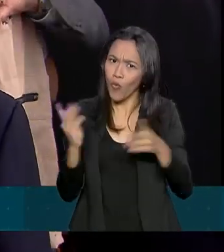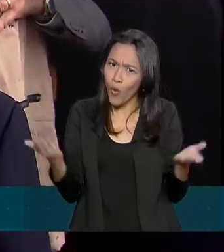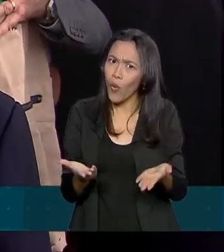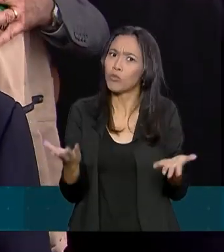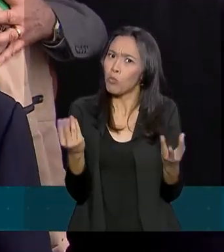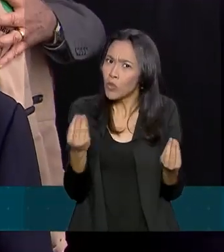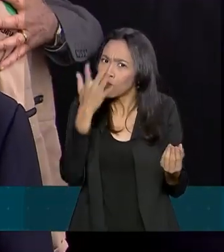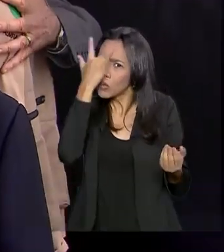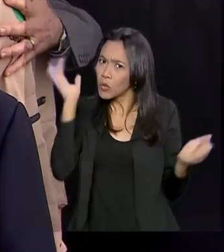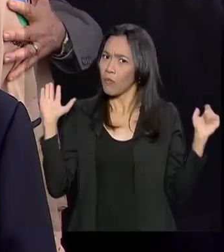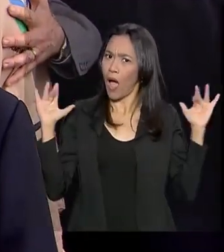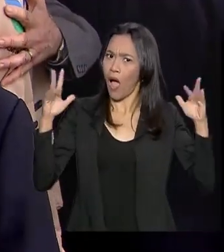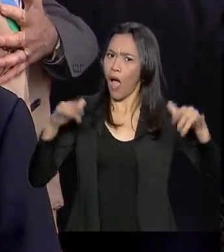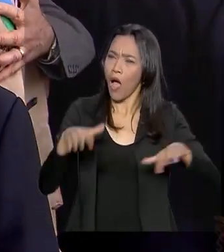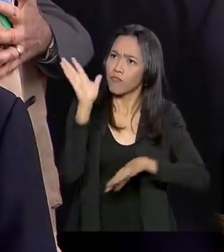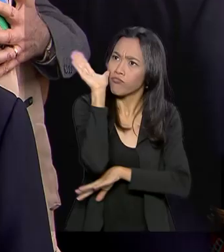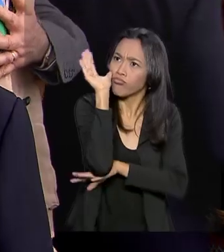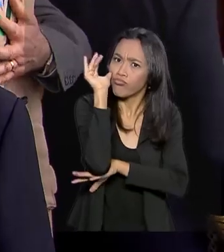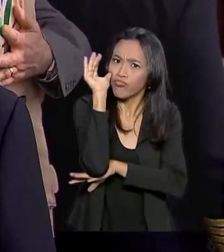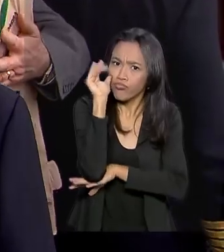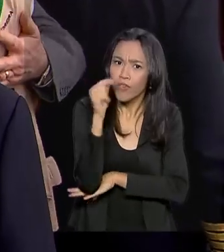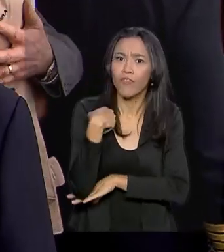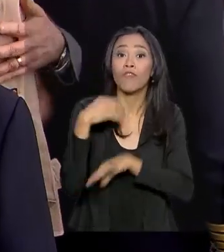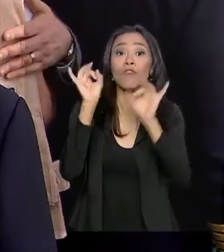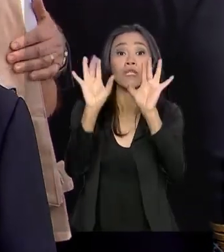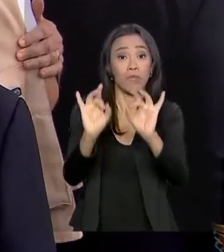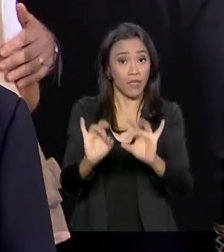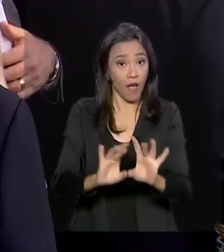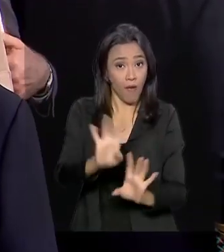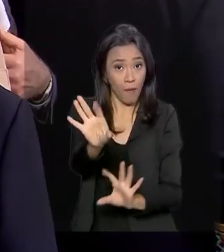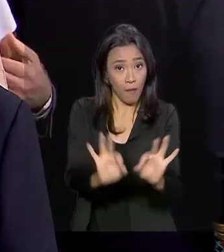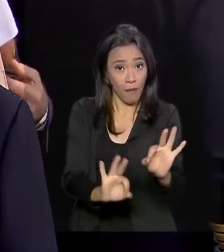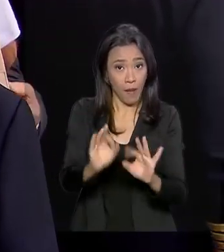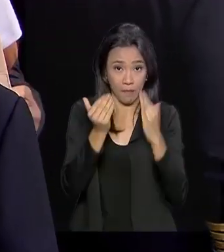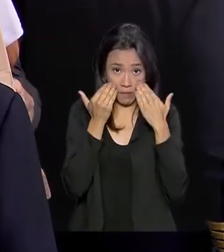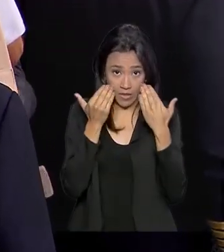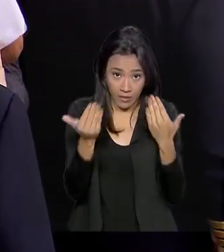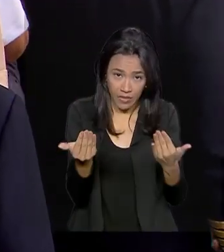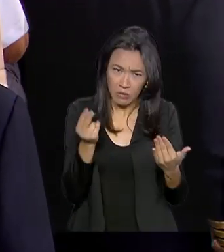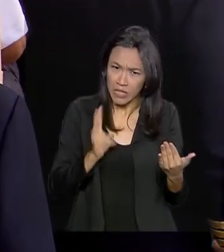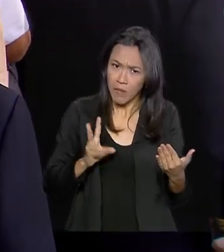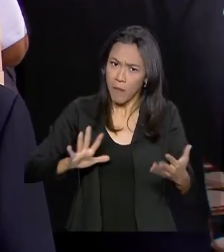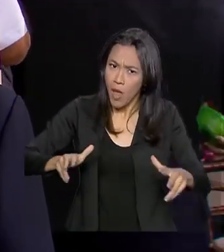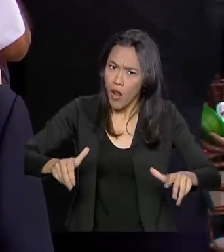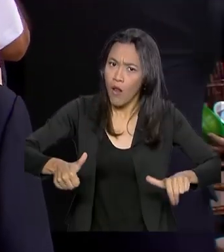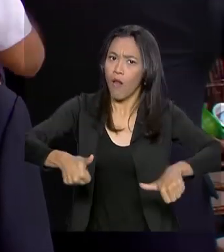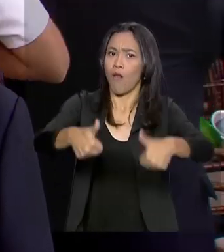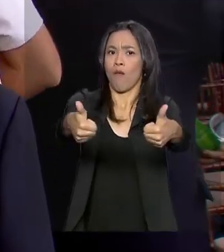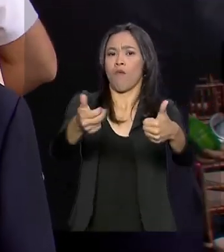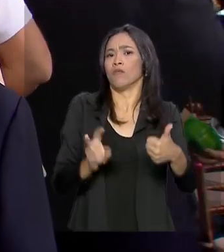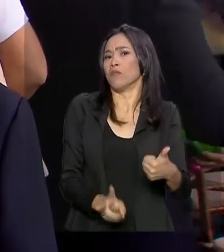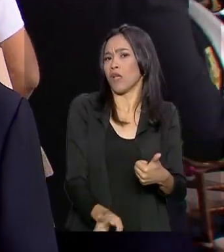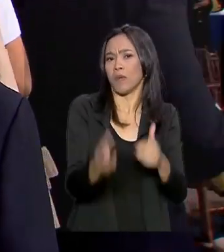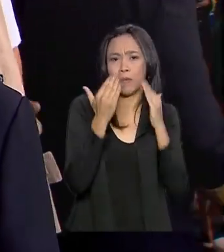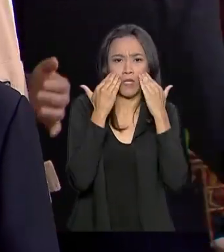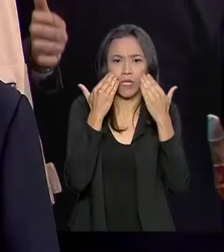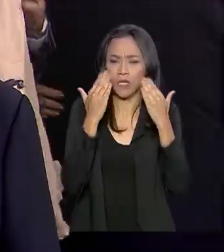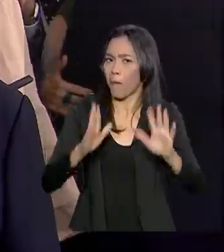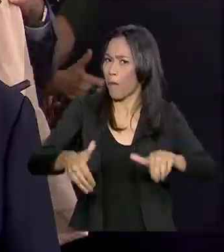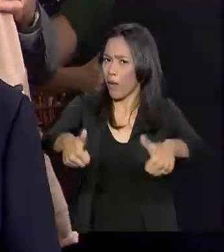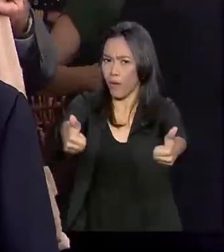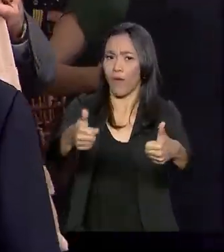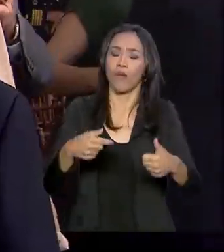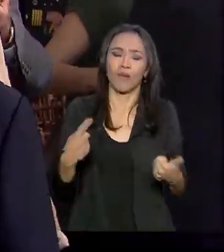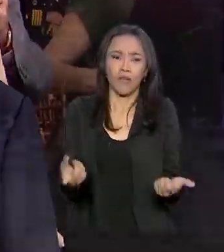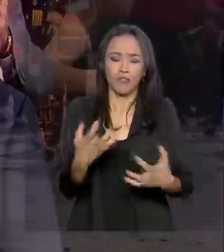gente que veio assistir a nossa apresentação. Fizemos um esforço especial. A cada oportunidade nós melhoramos. Um sentimento cívico muito forte em muitos